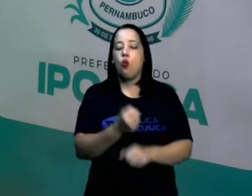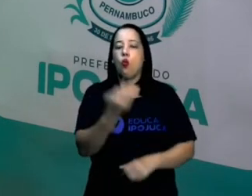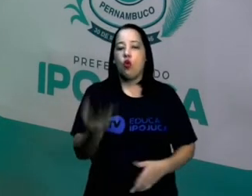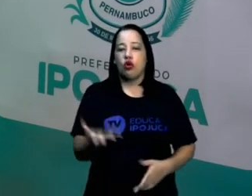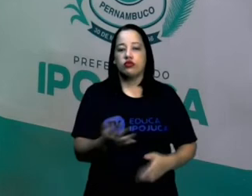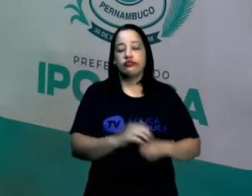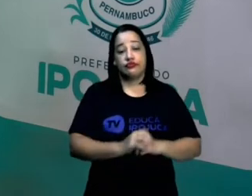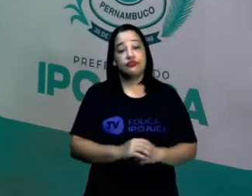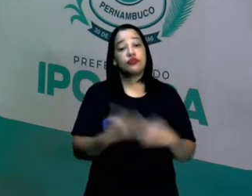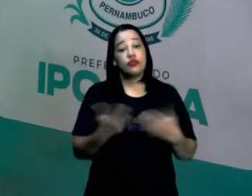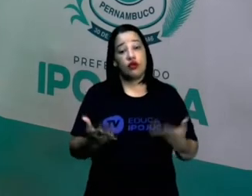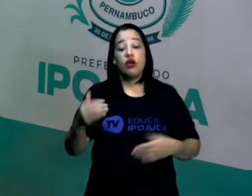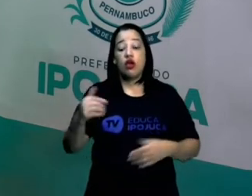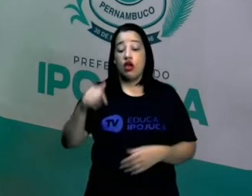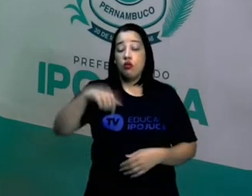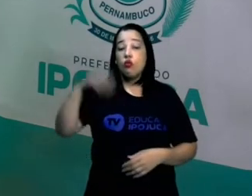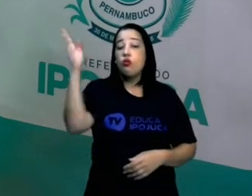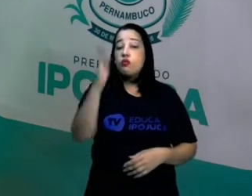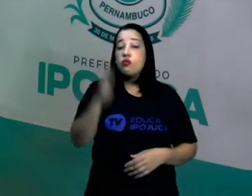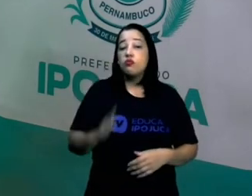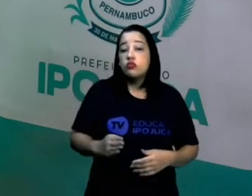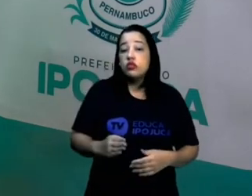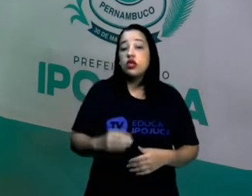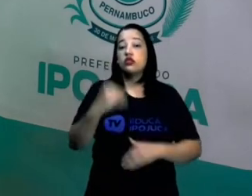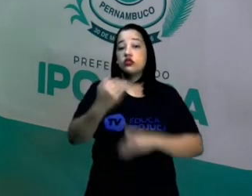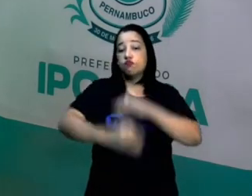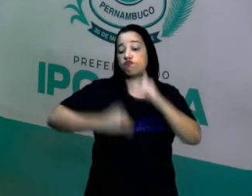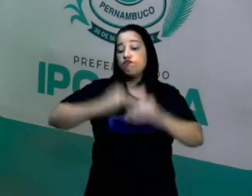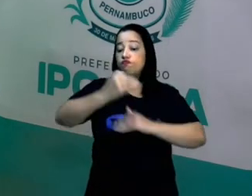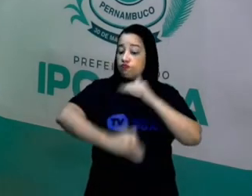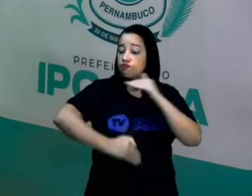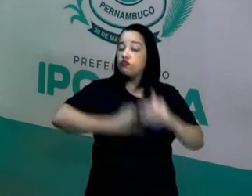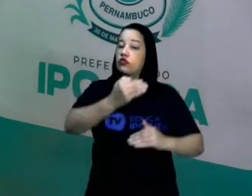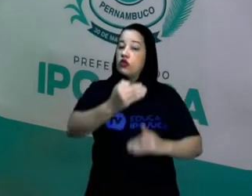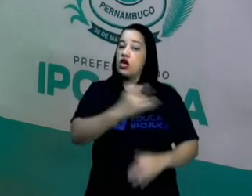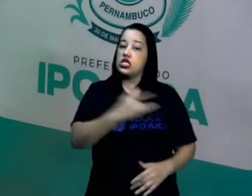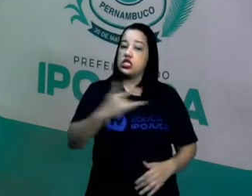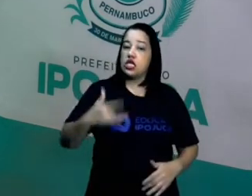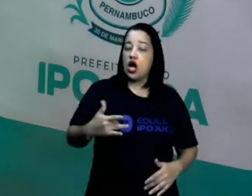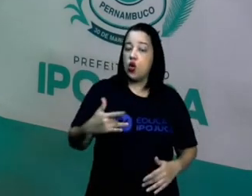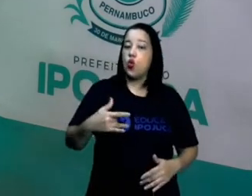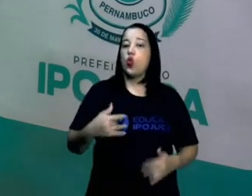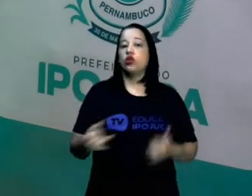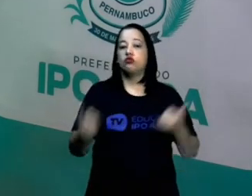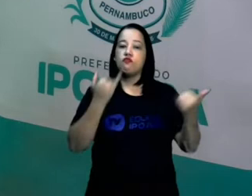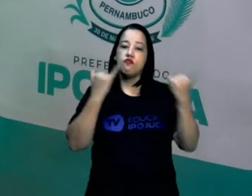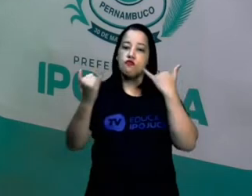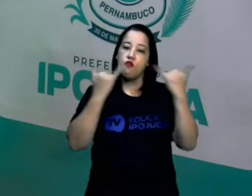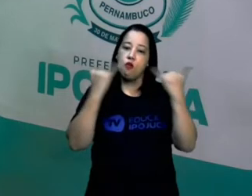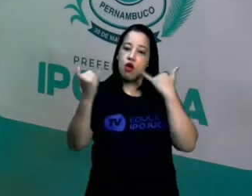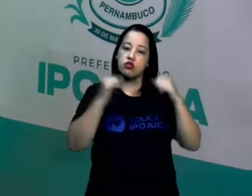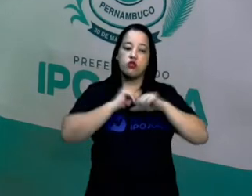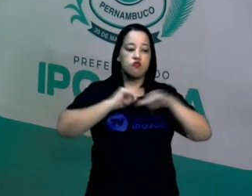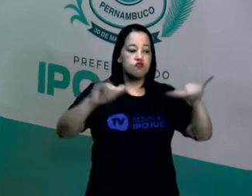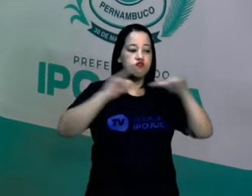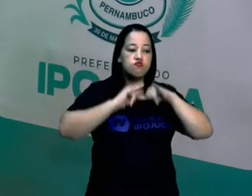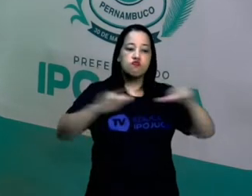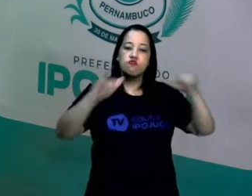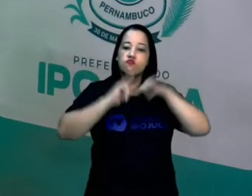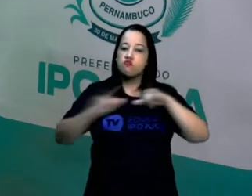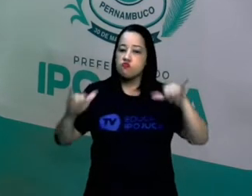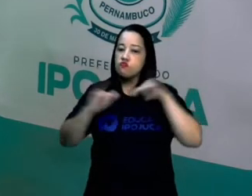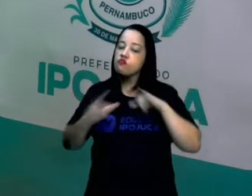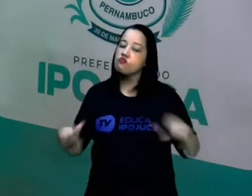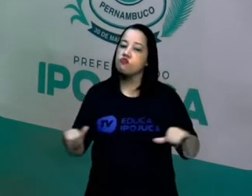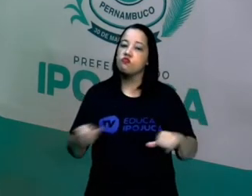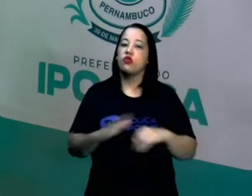avanços, tanto na área de saúde, como na questão de informação para as pessoas e, com